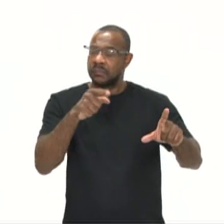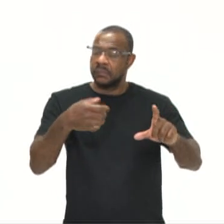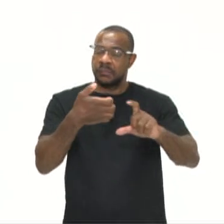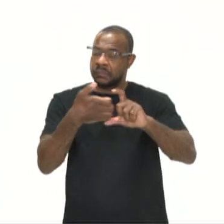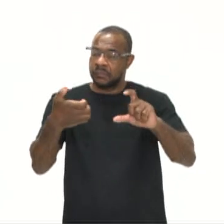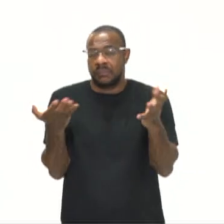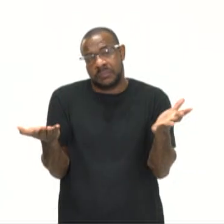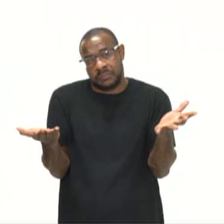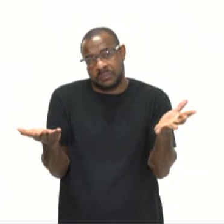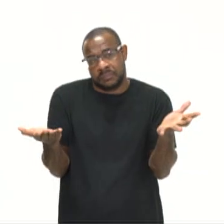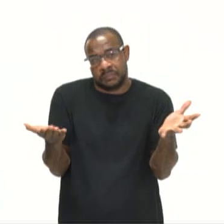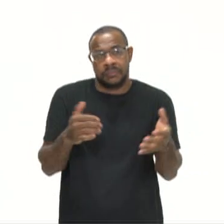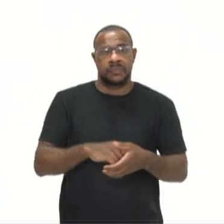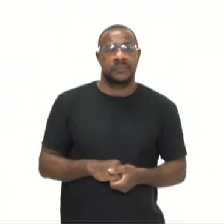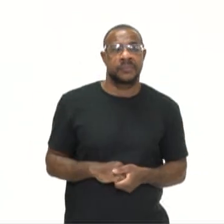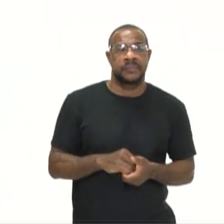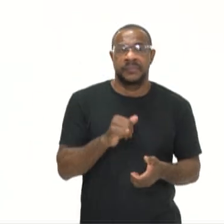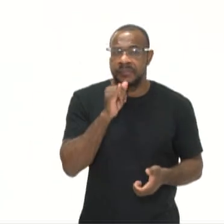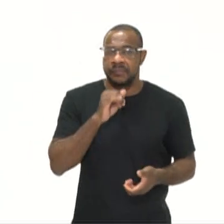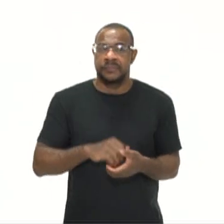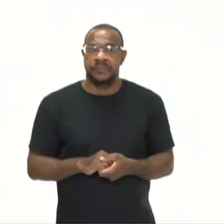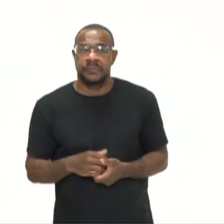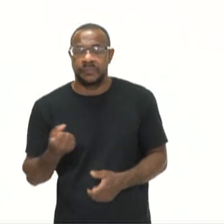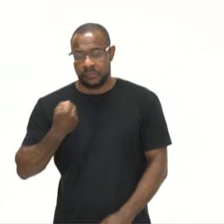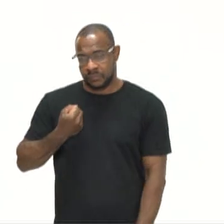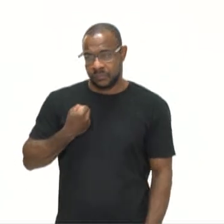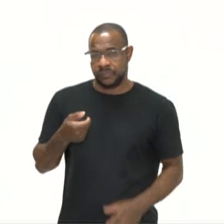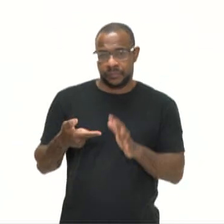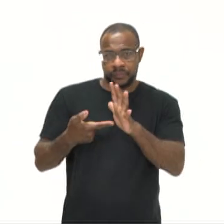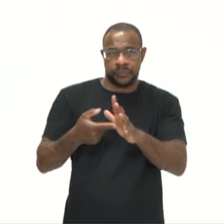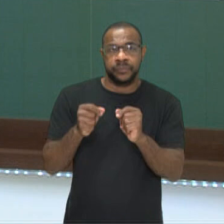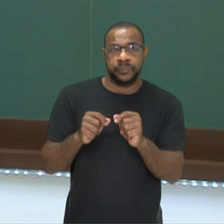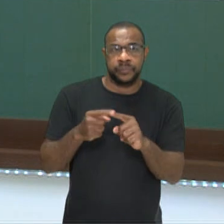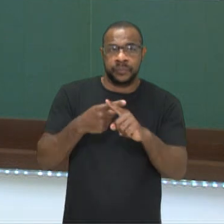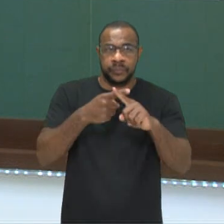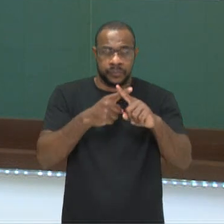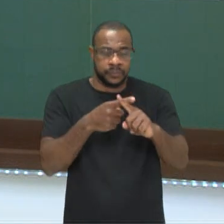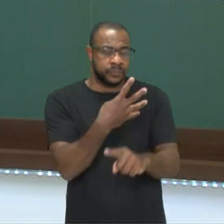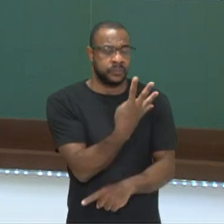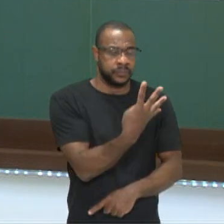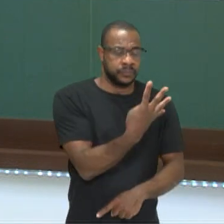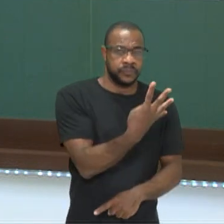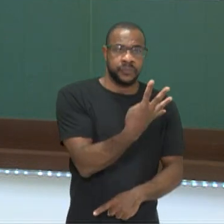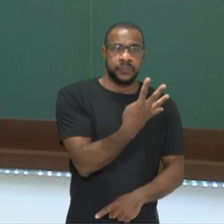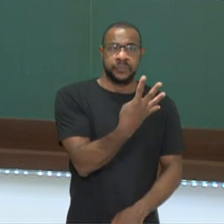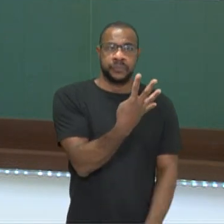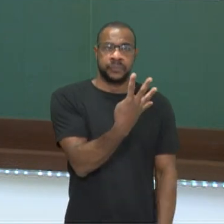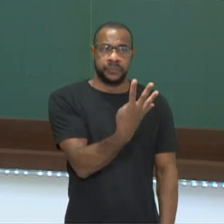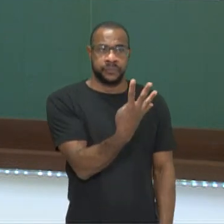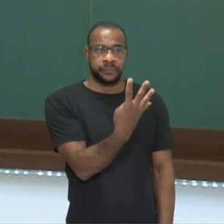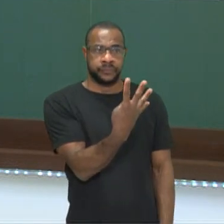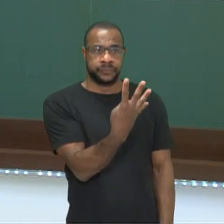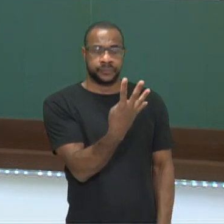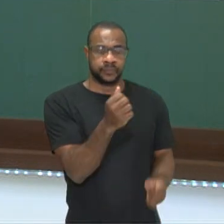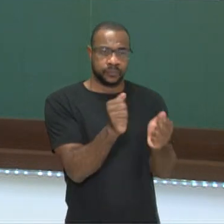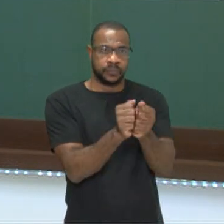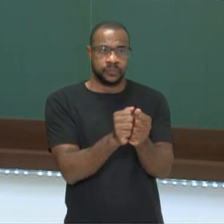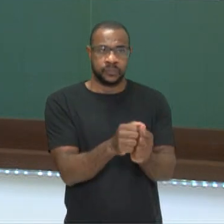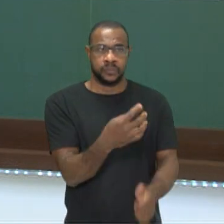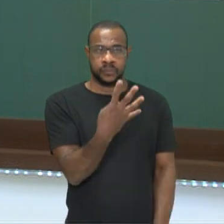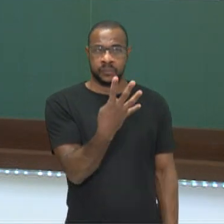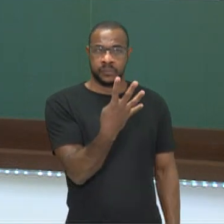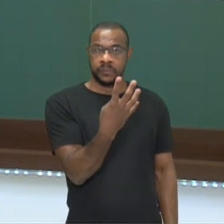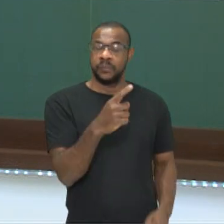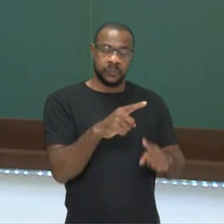equação. Então, olha lá. Buscamos um número que multiplicado por 4, lembrando que o 4 grudado com o x, eles